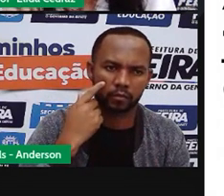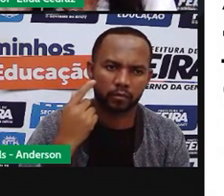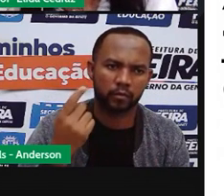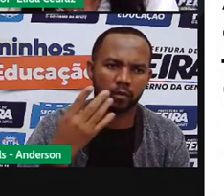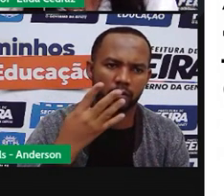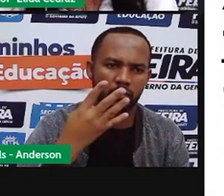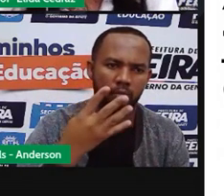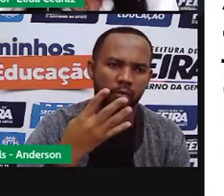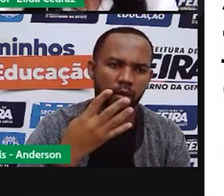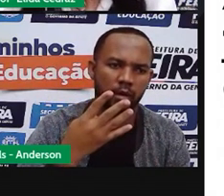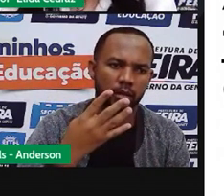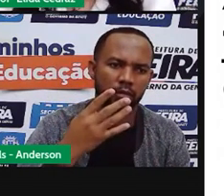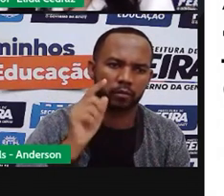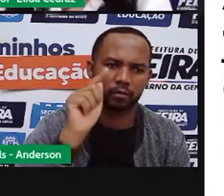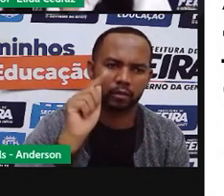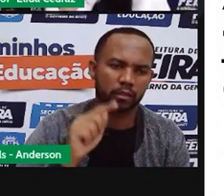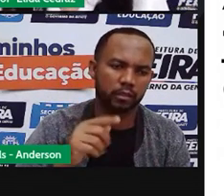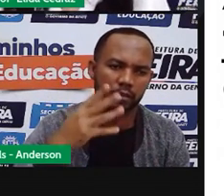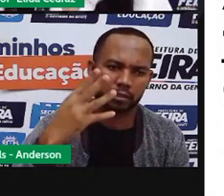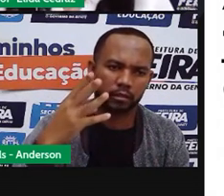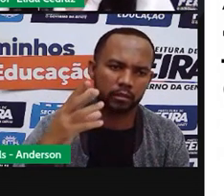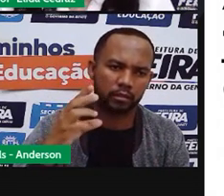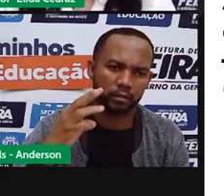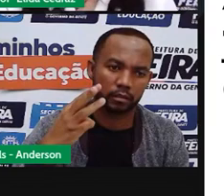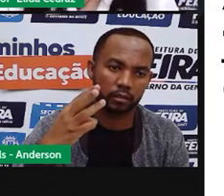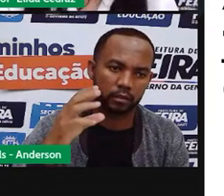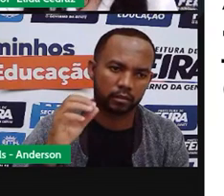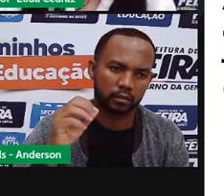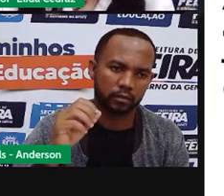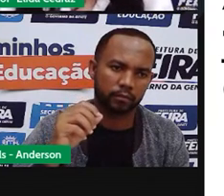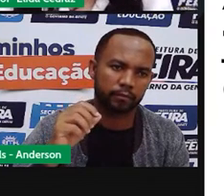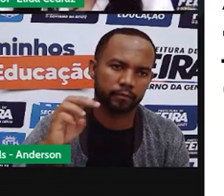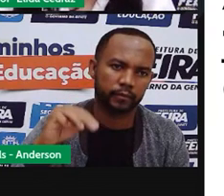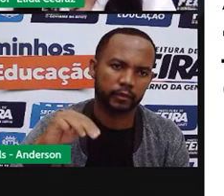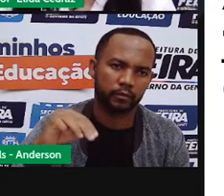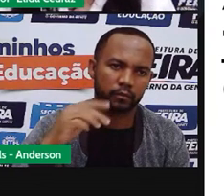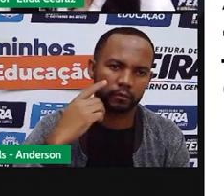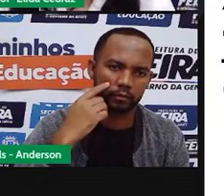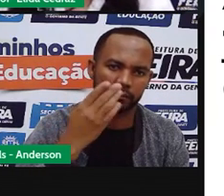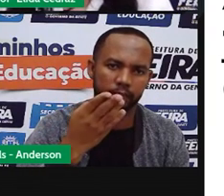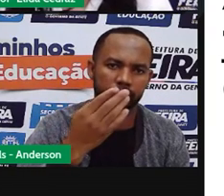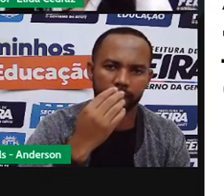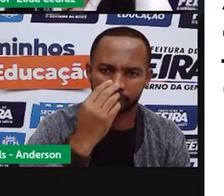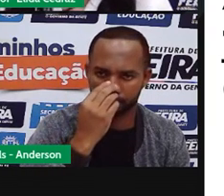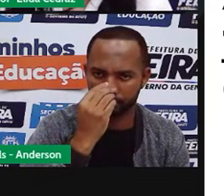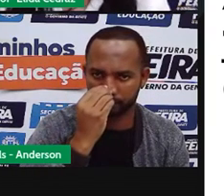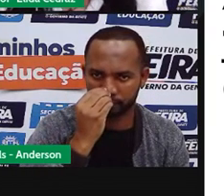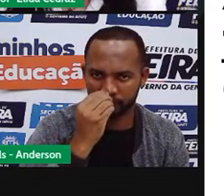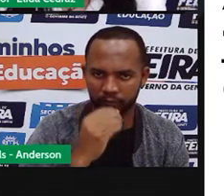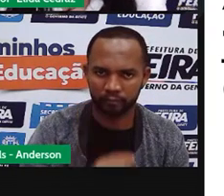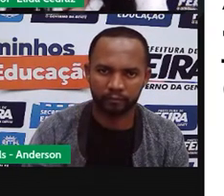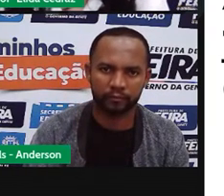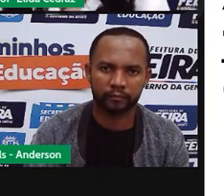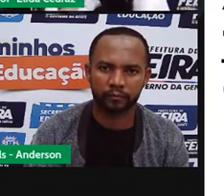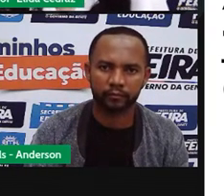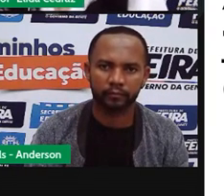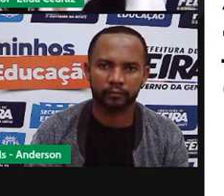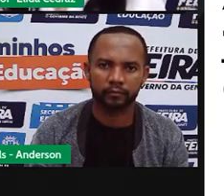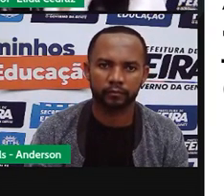horas e trinta minutos isso mesmo quatro horas e meia de aula